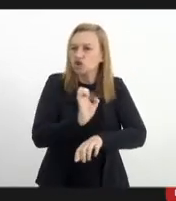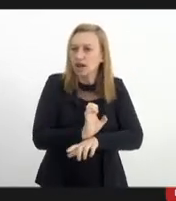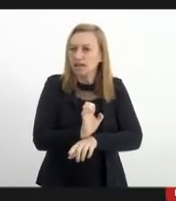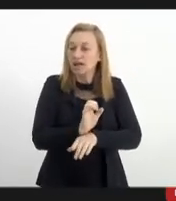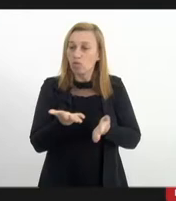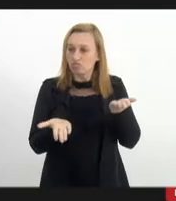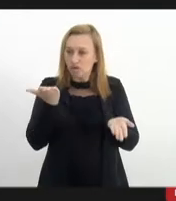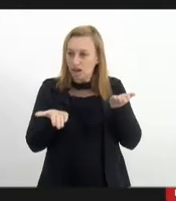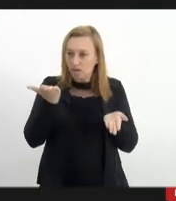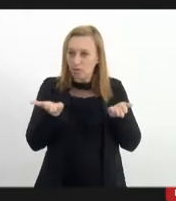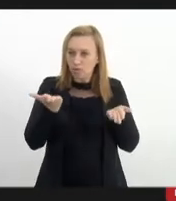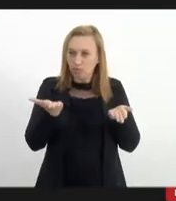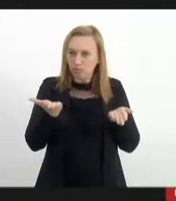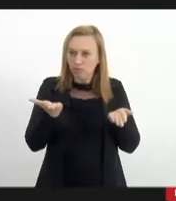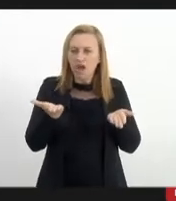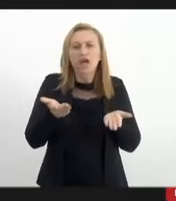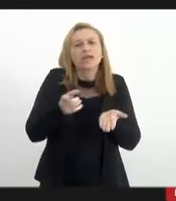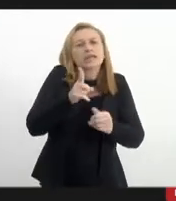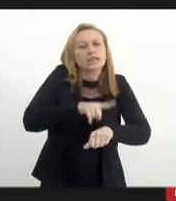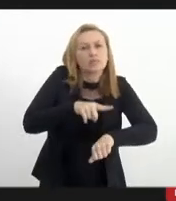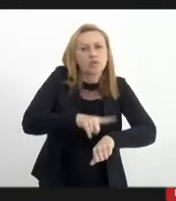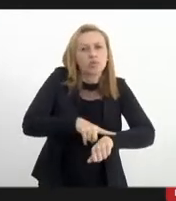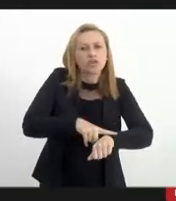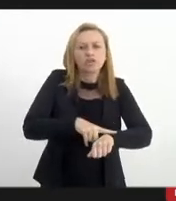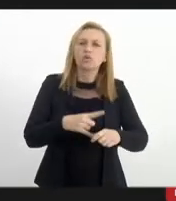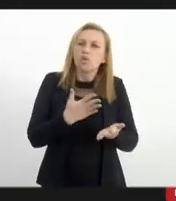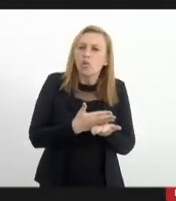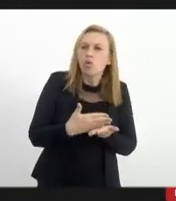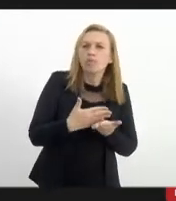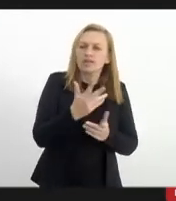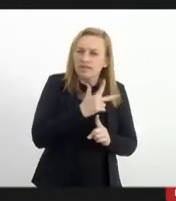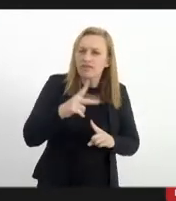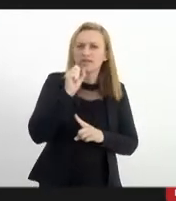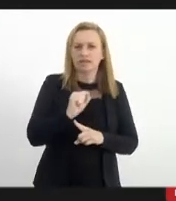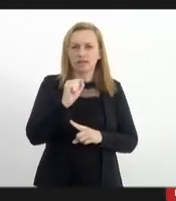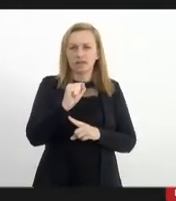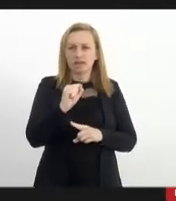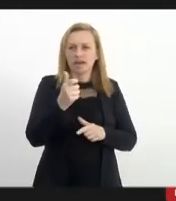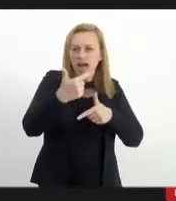ponto de equilíbrio. É aí que, a partir desse momento, que a gente começa a vencer essa guerra.